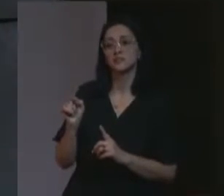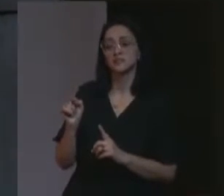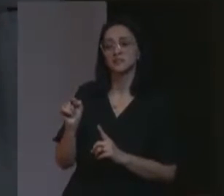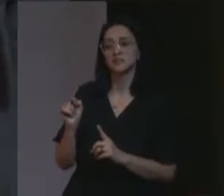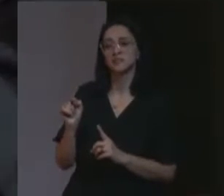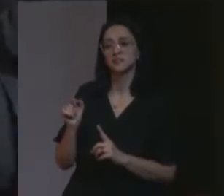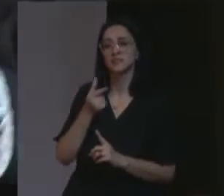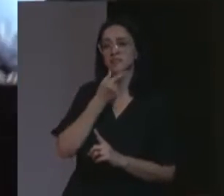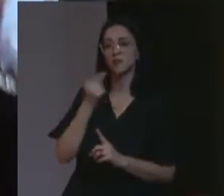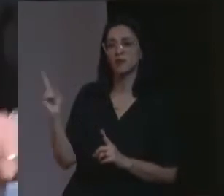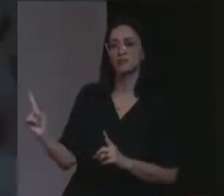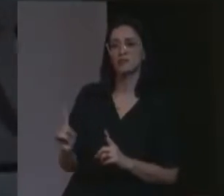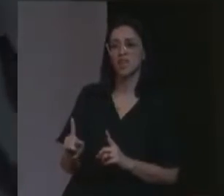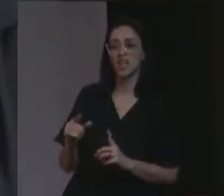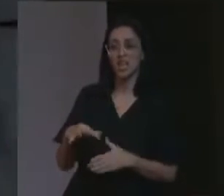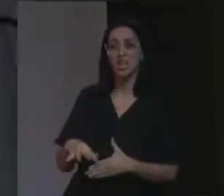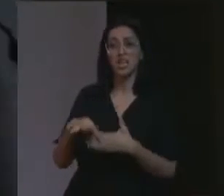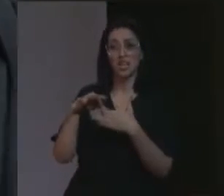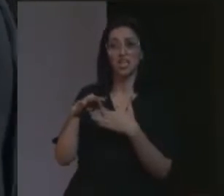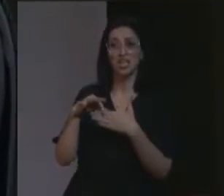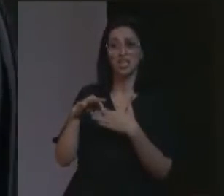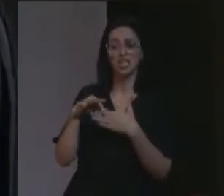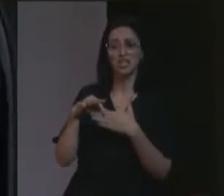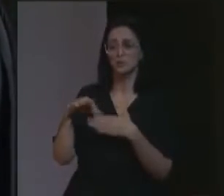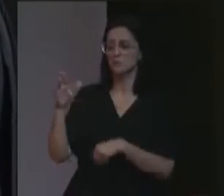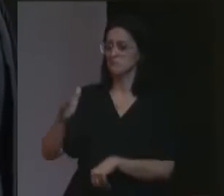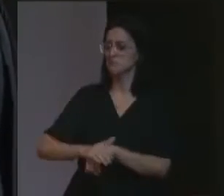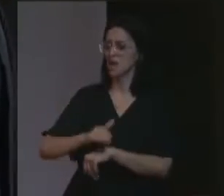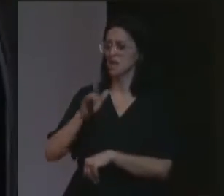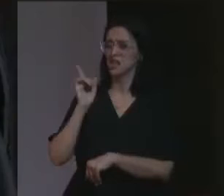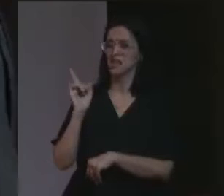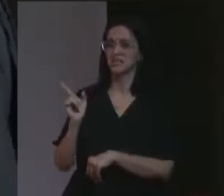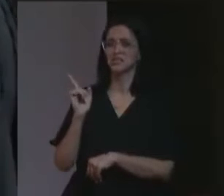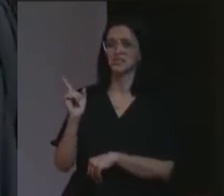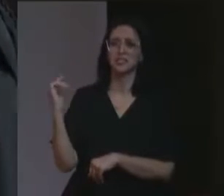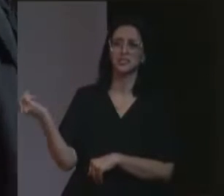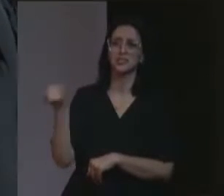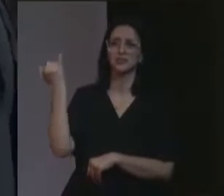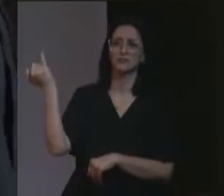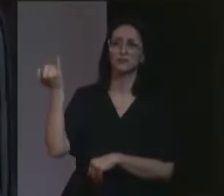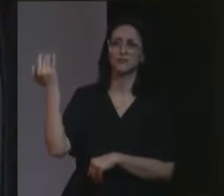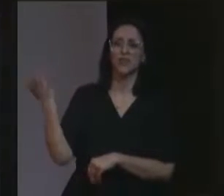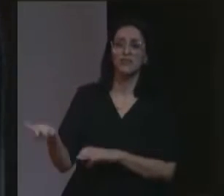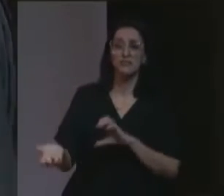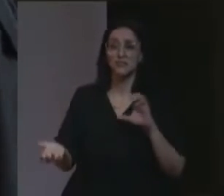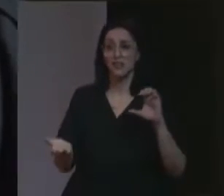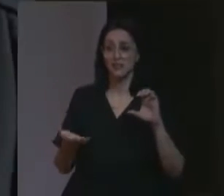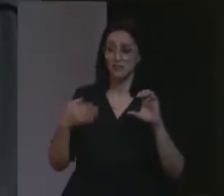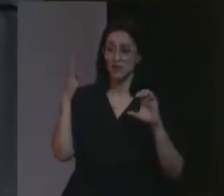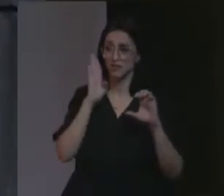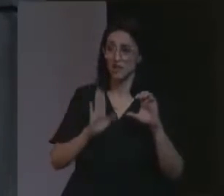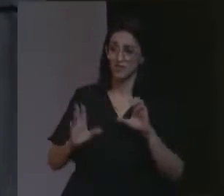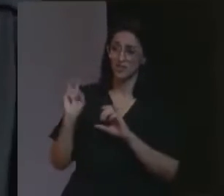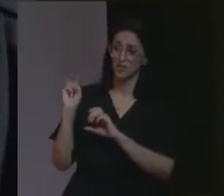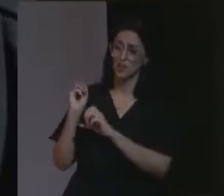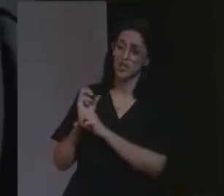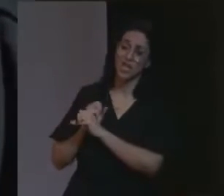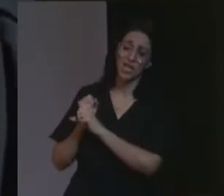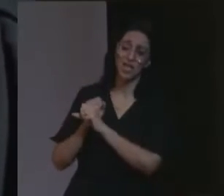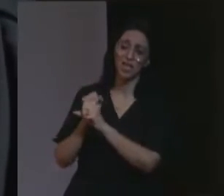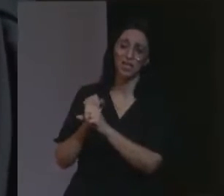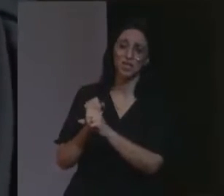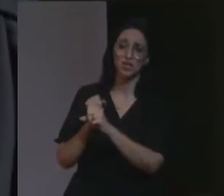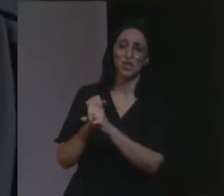de um homem, que é o líder, mais, relevante, da esquerda brasileira, dos últimos 50 anos, no